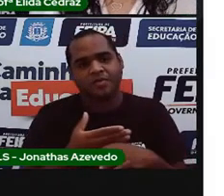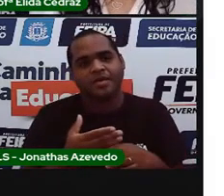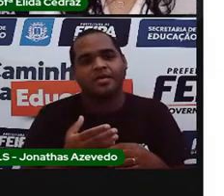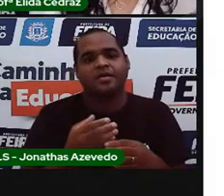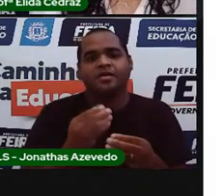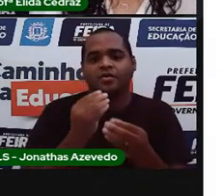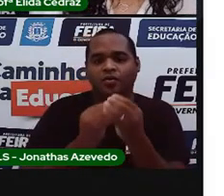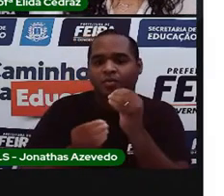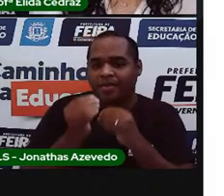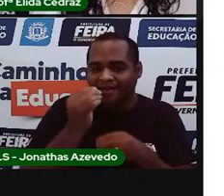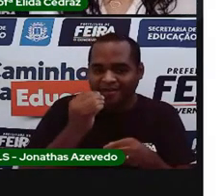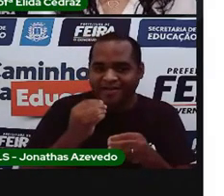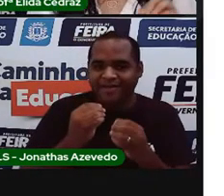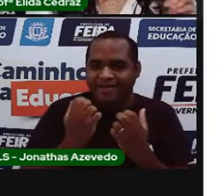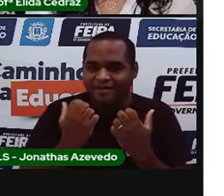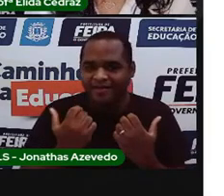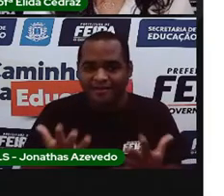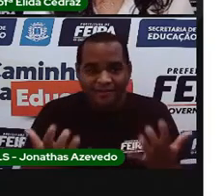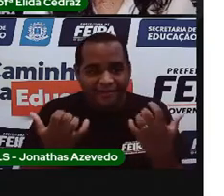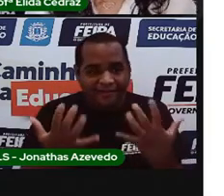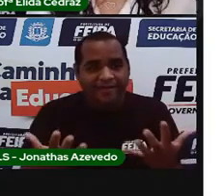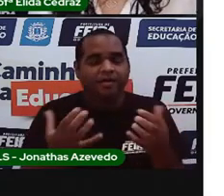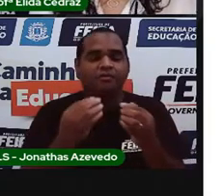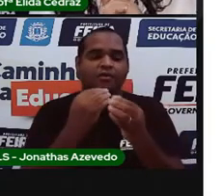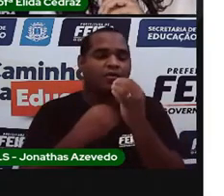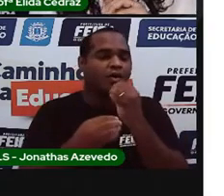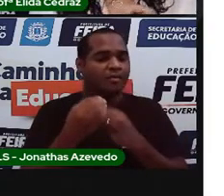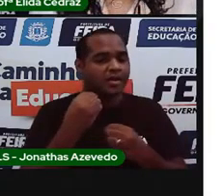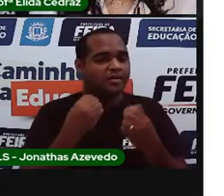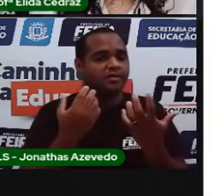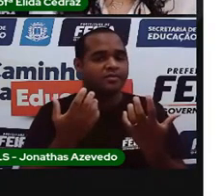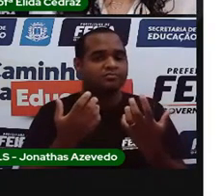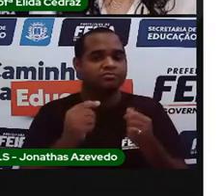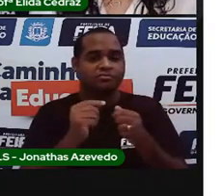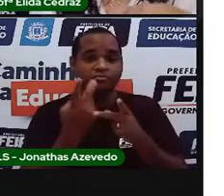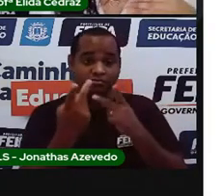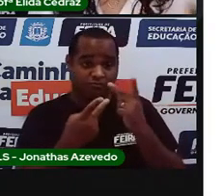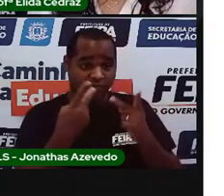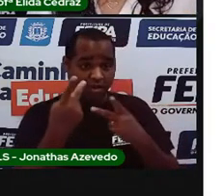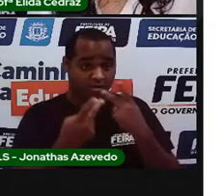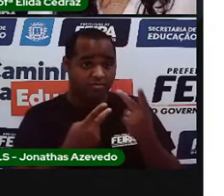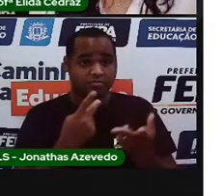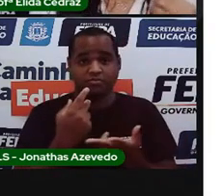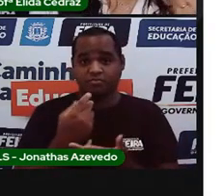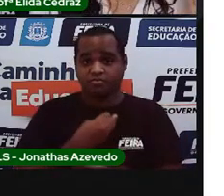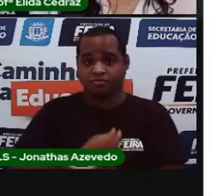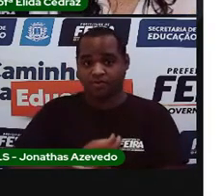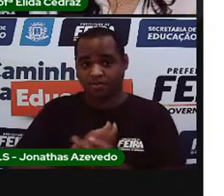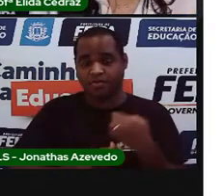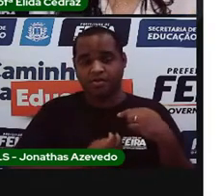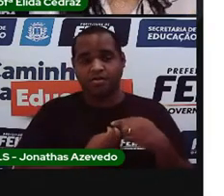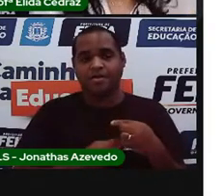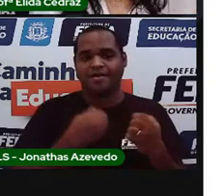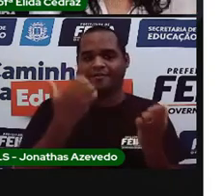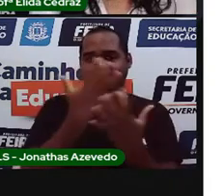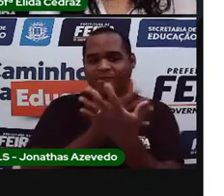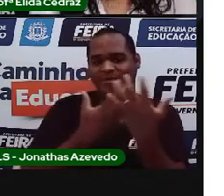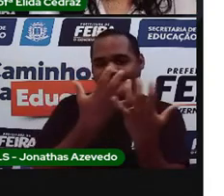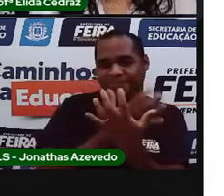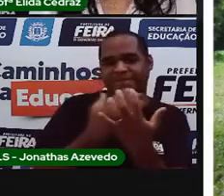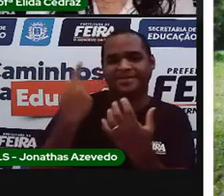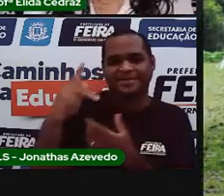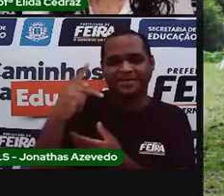Cozinham, plantam, comem, falam, vivem e cantam as suas